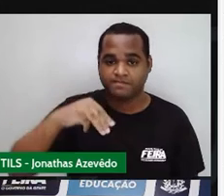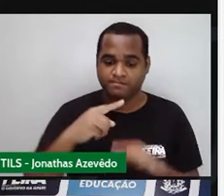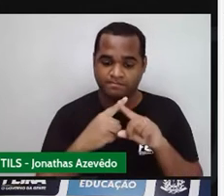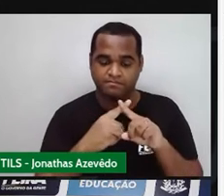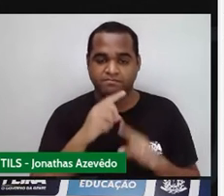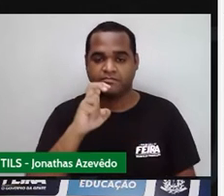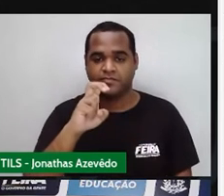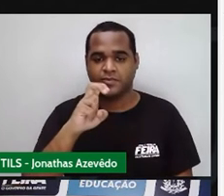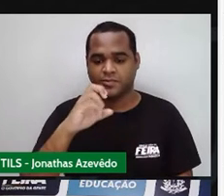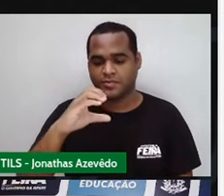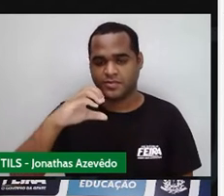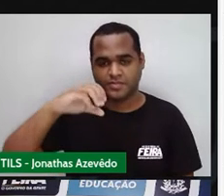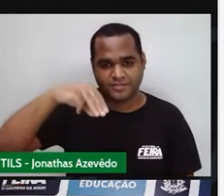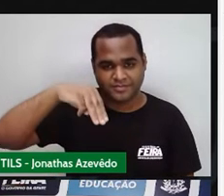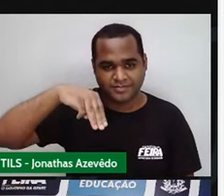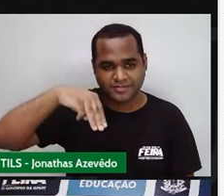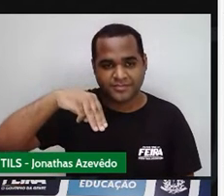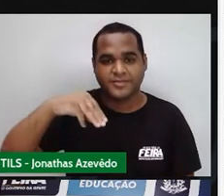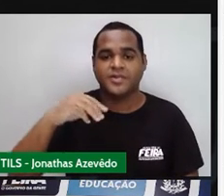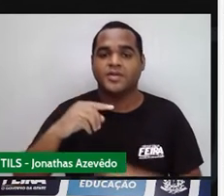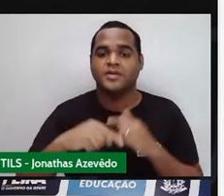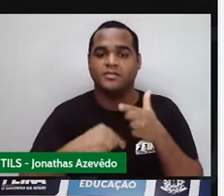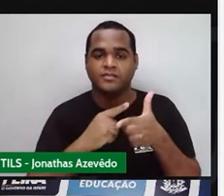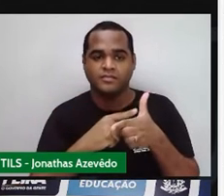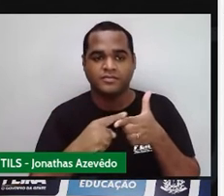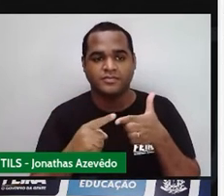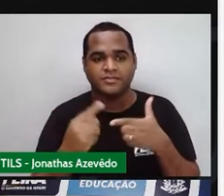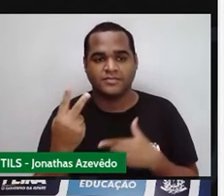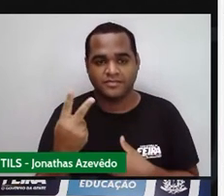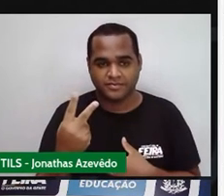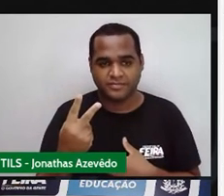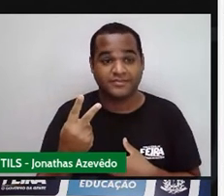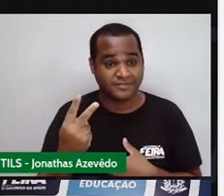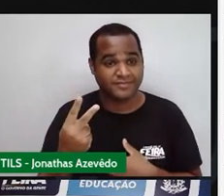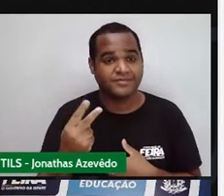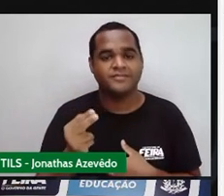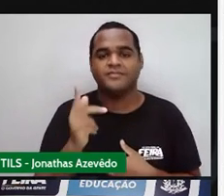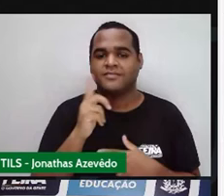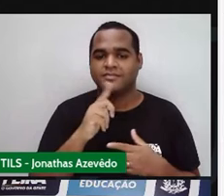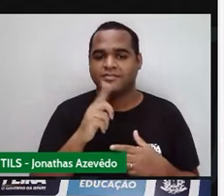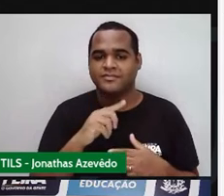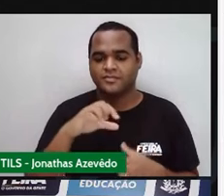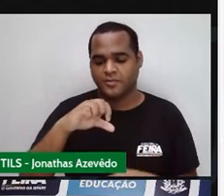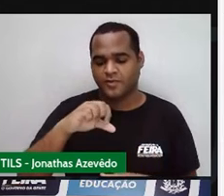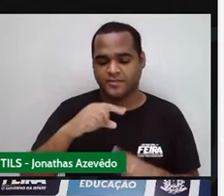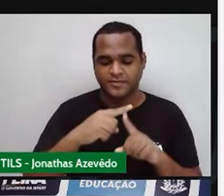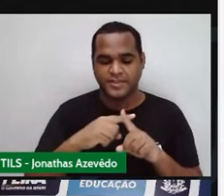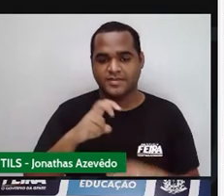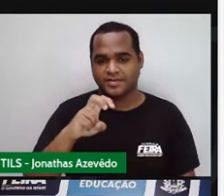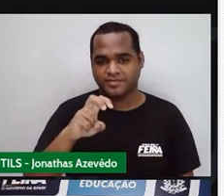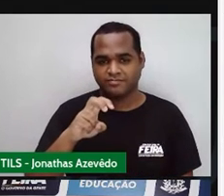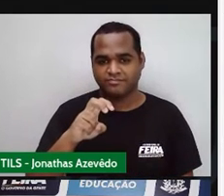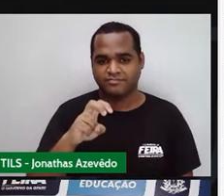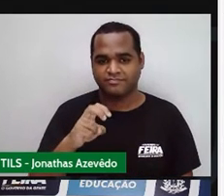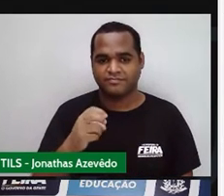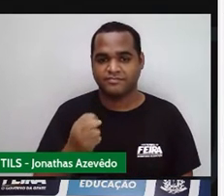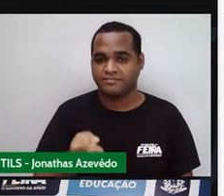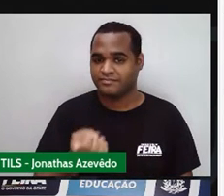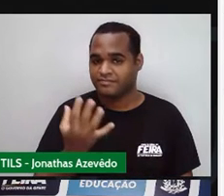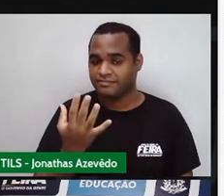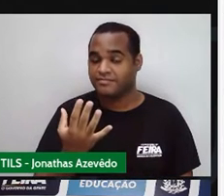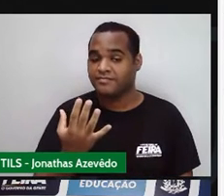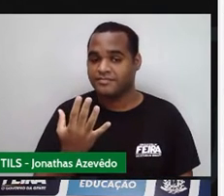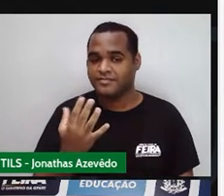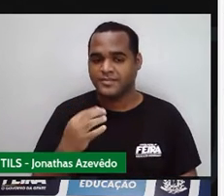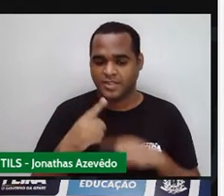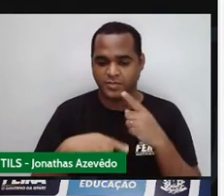vezes 5, que é a altura, depois divide por 2. Então você vai fazer isso aí, né? 9 vezes 5, depois